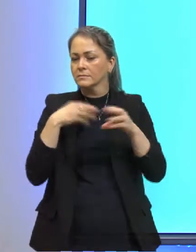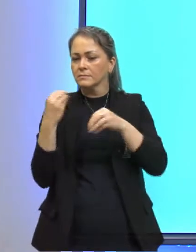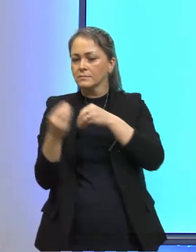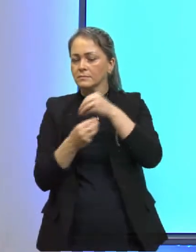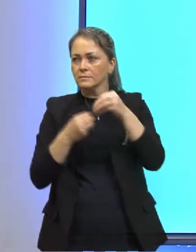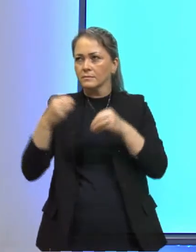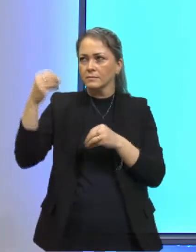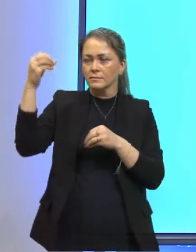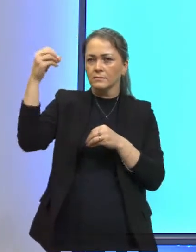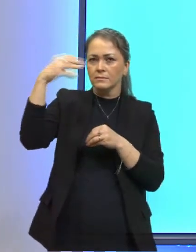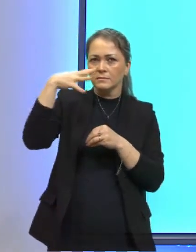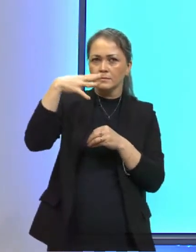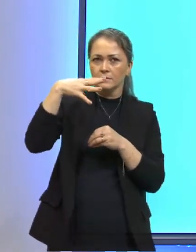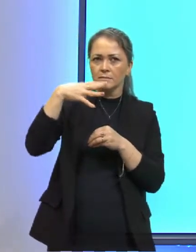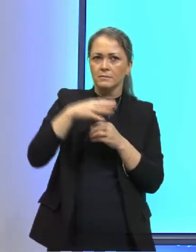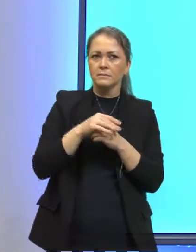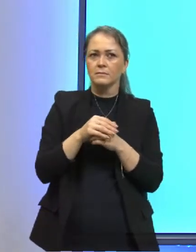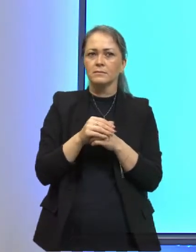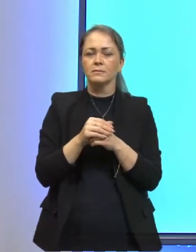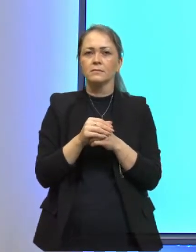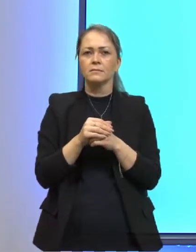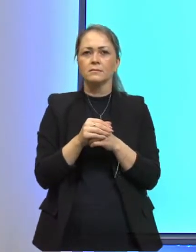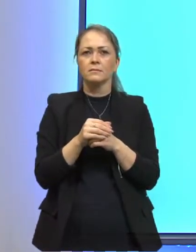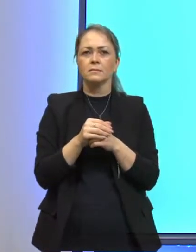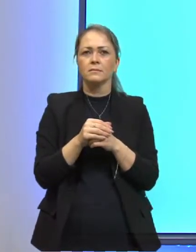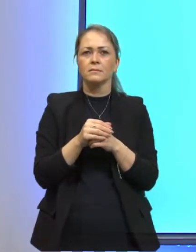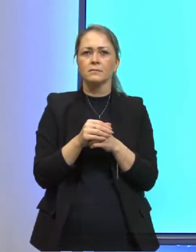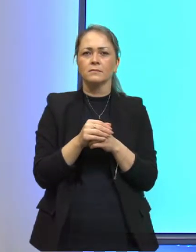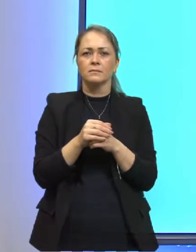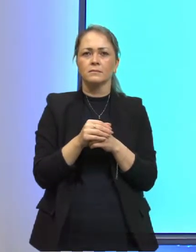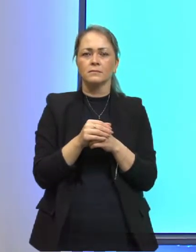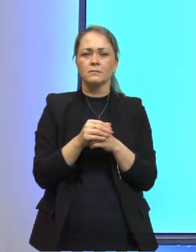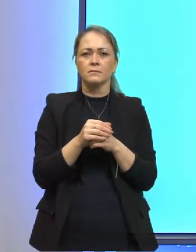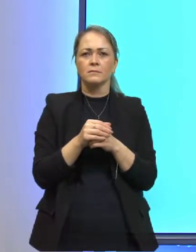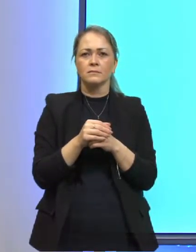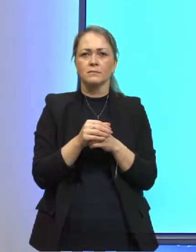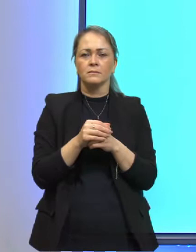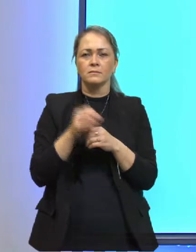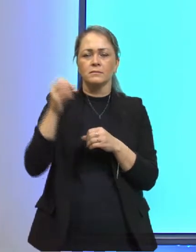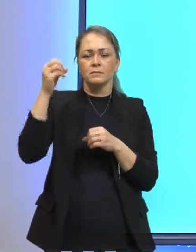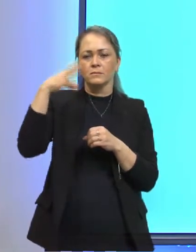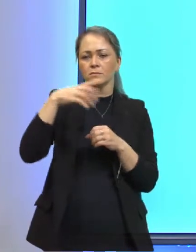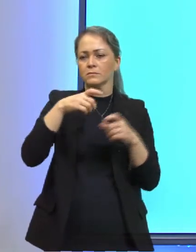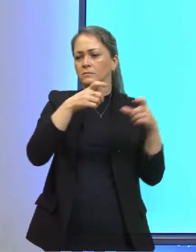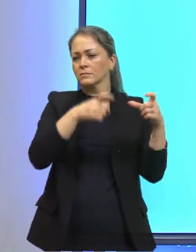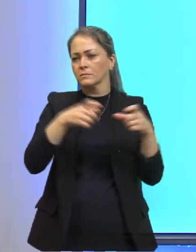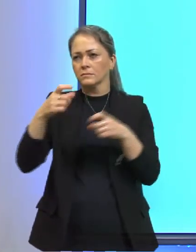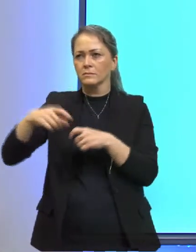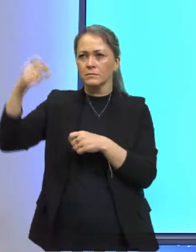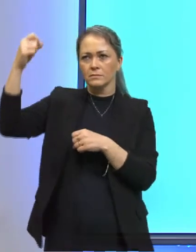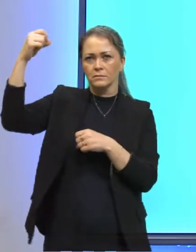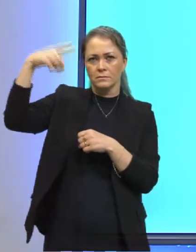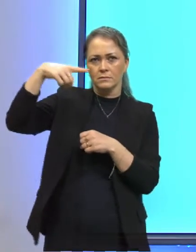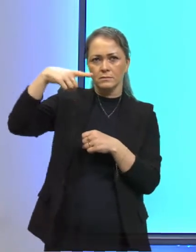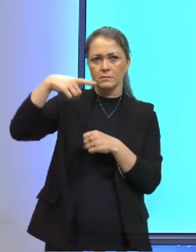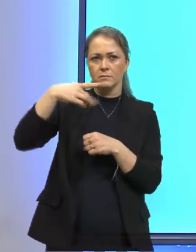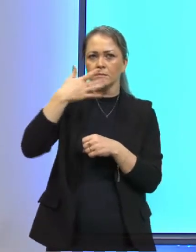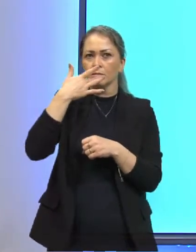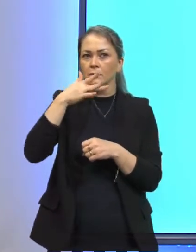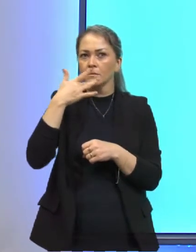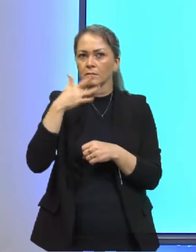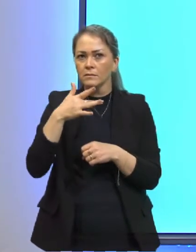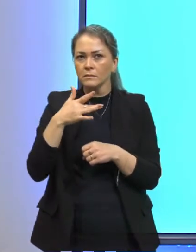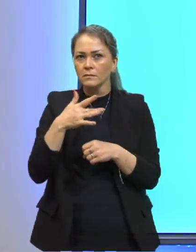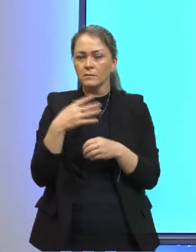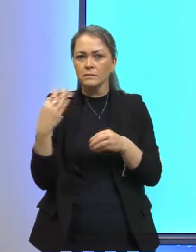falando de luz, eu estou falando da luz aqui do estúdio, da luz do sol, luz branca. Se eu